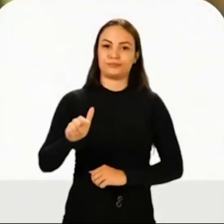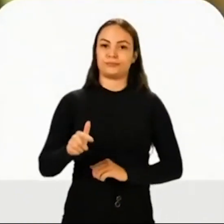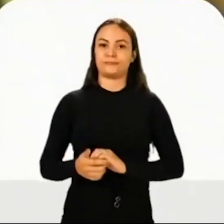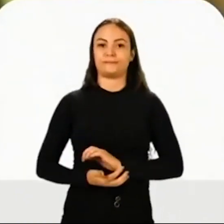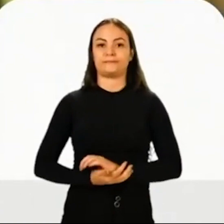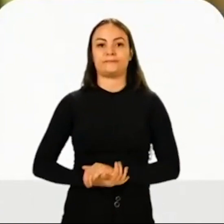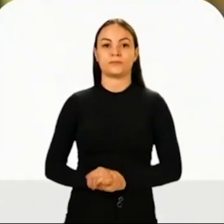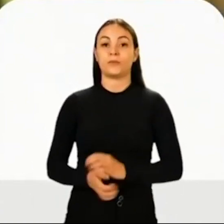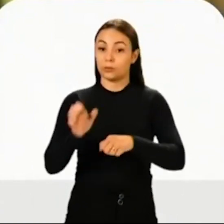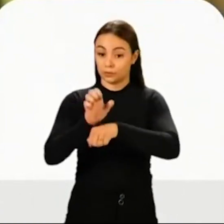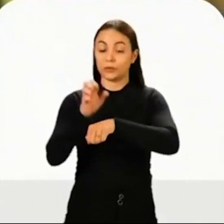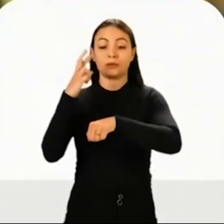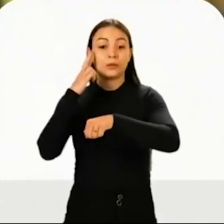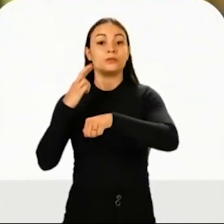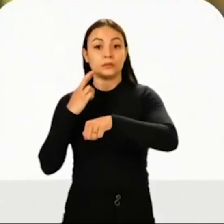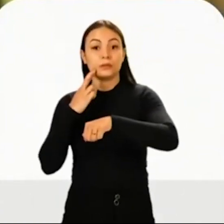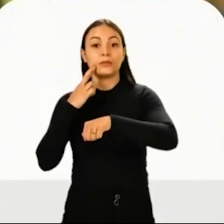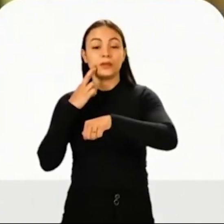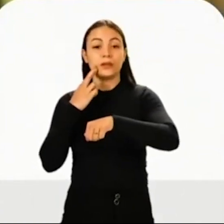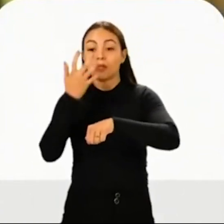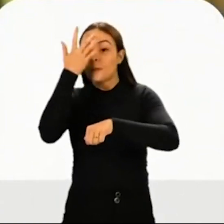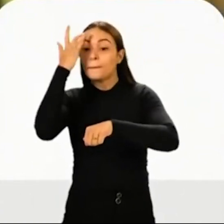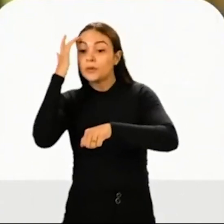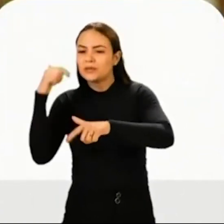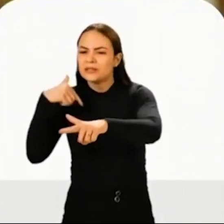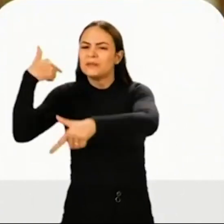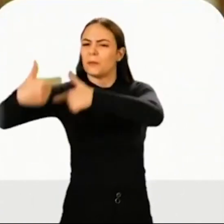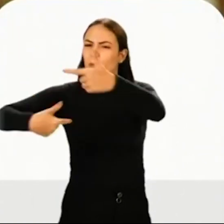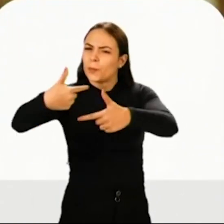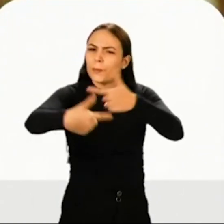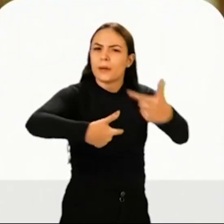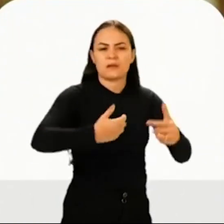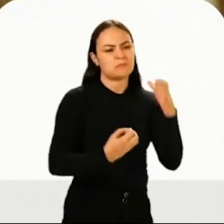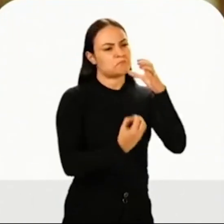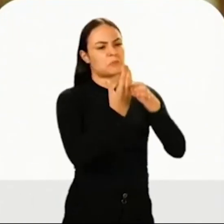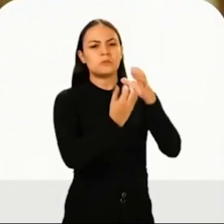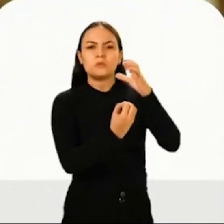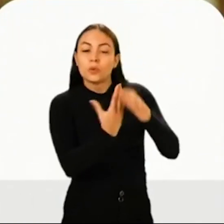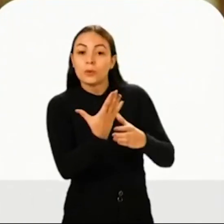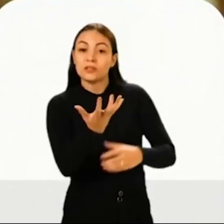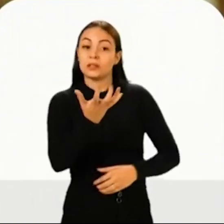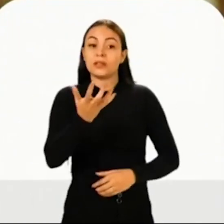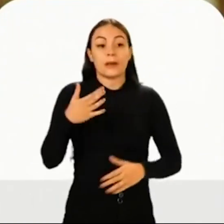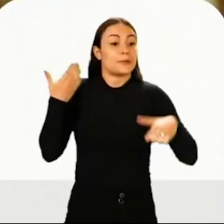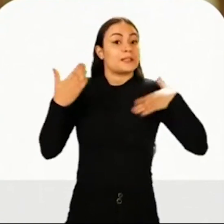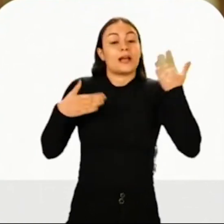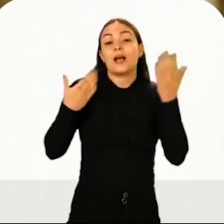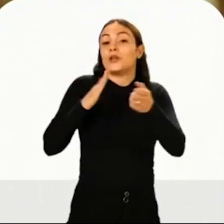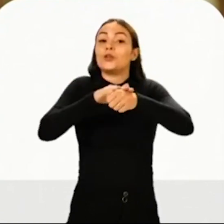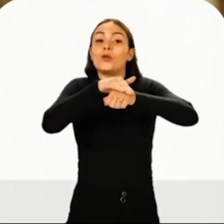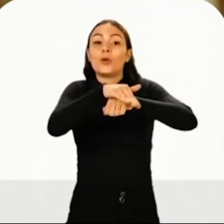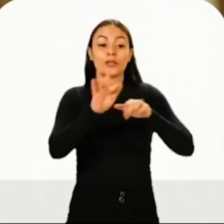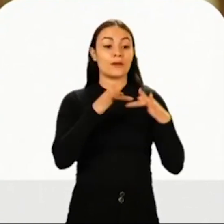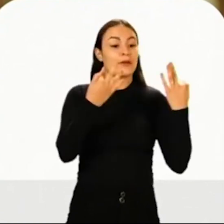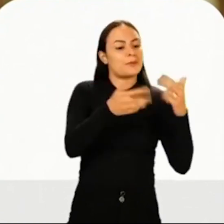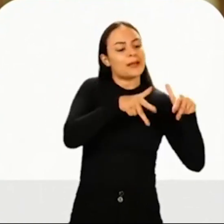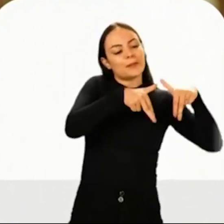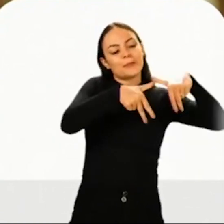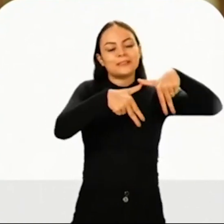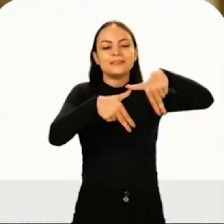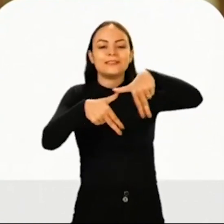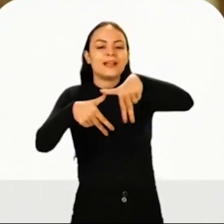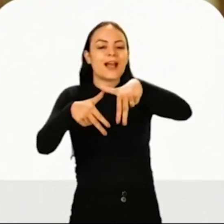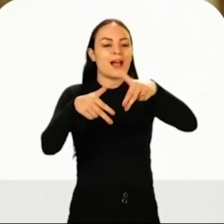Nosso estado é um estado de gente que trabalha muito, que produz muito. Gente que quer sair à noite de casa, pegar na mão do filho, da filha, a família,